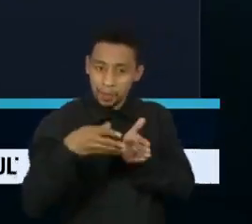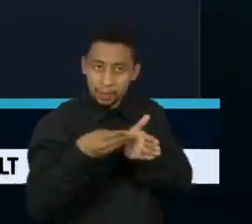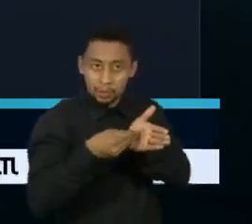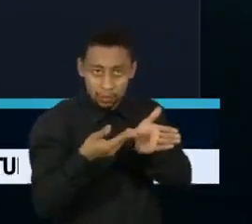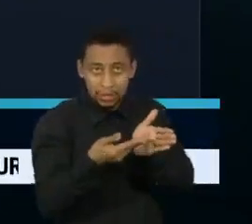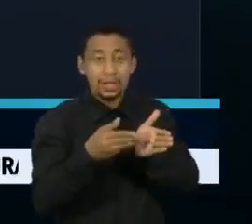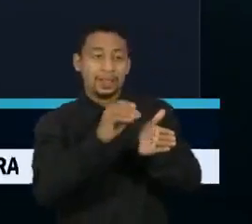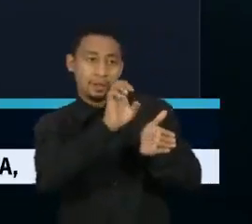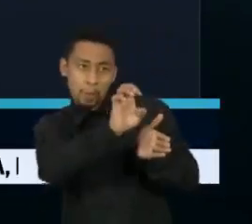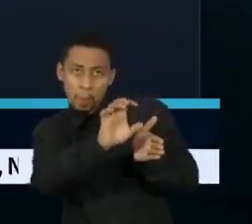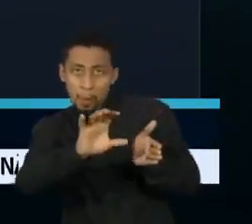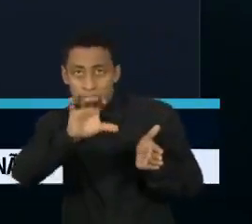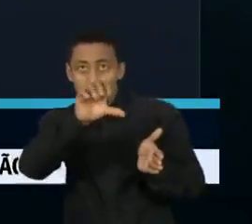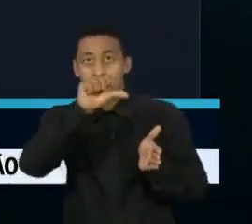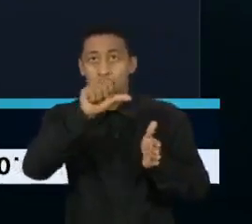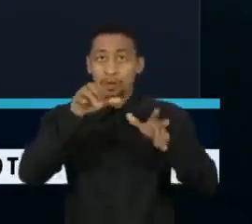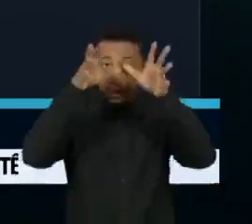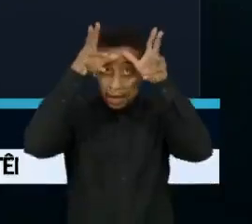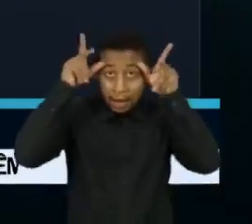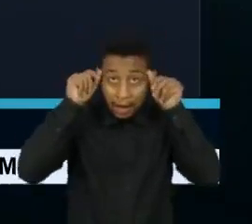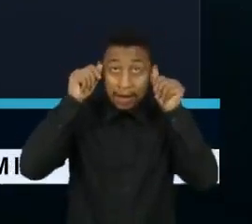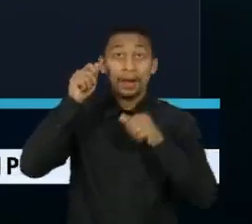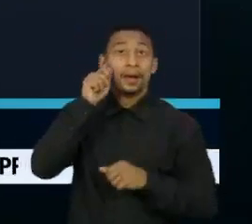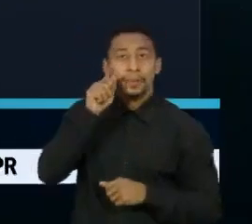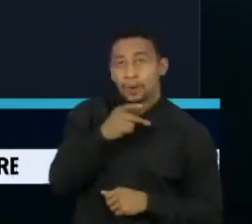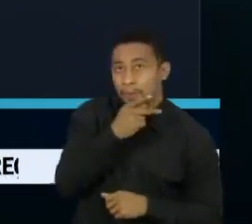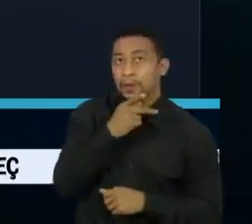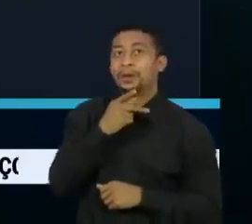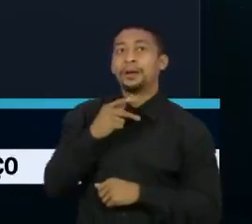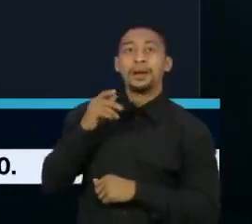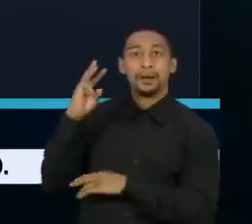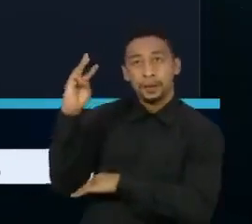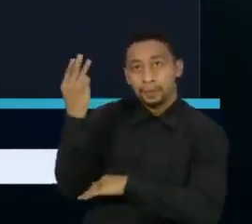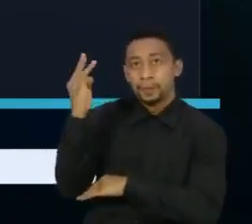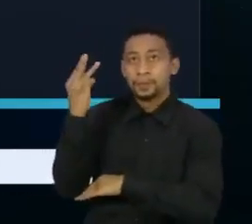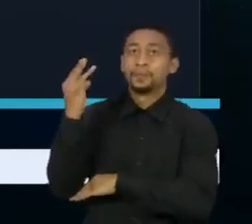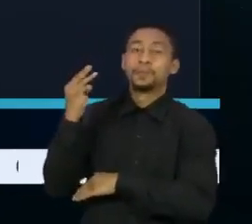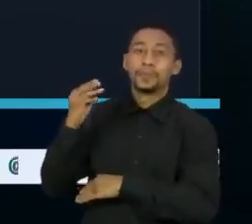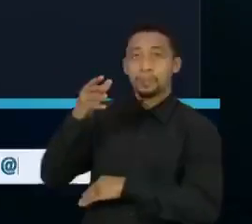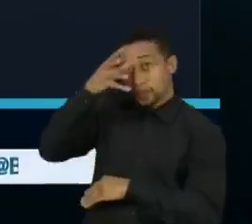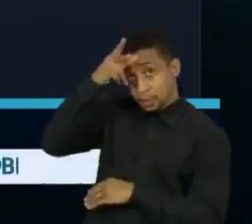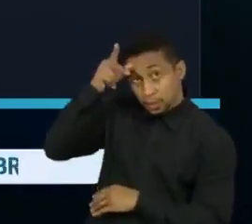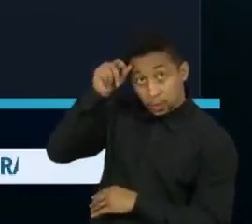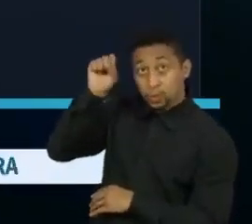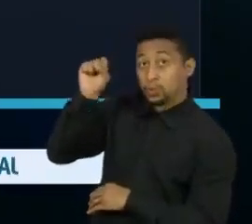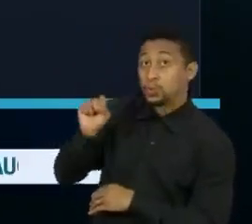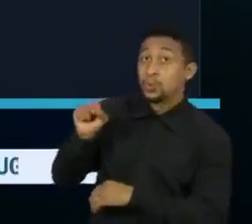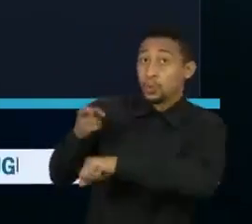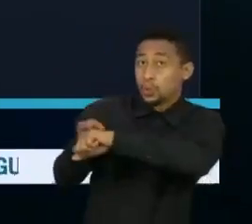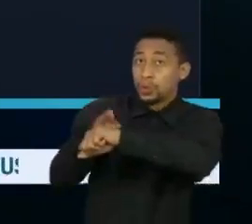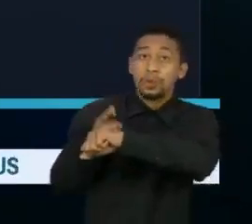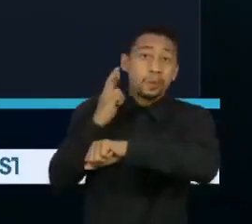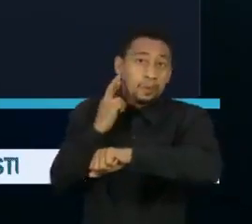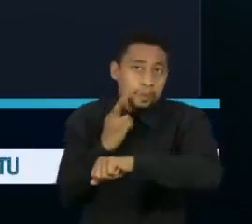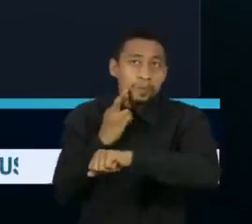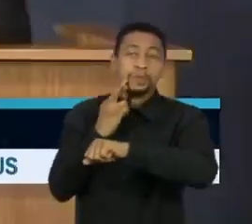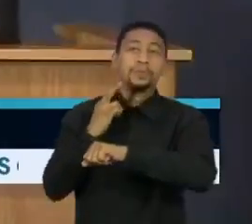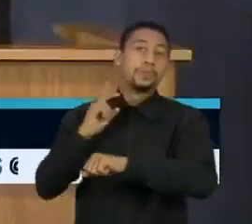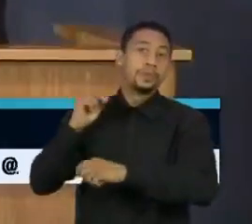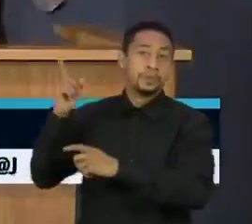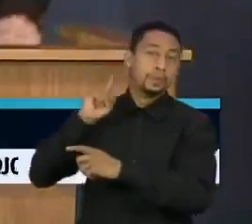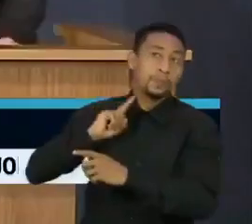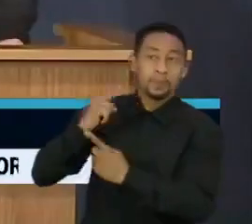por nove estados, Acre, Amapá, Amazonas, Maranhão, Mato Grosso, Pará, Rondônia, Roraima e